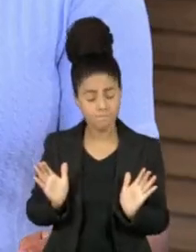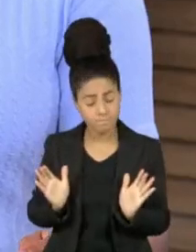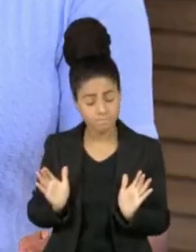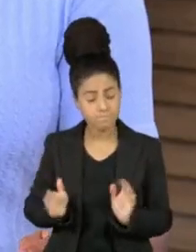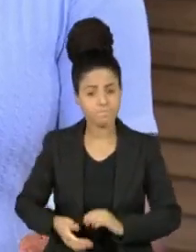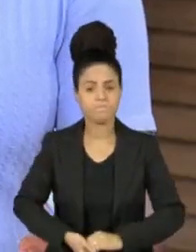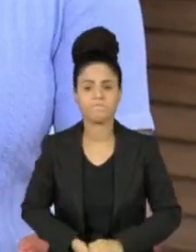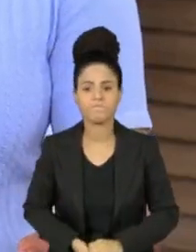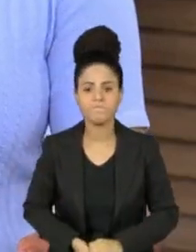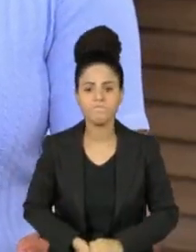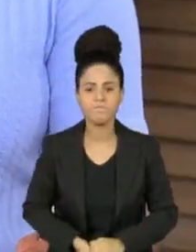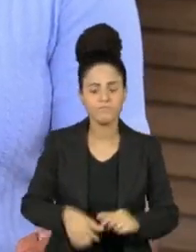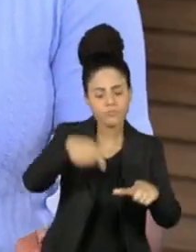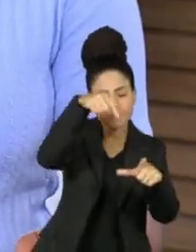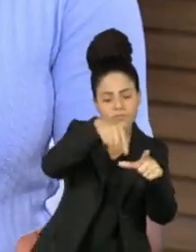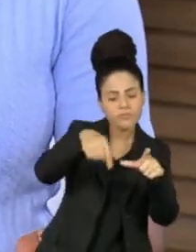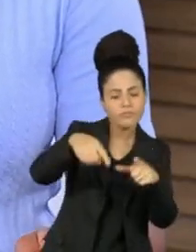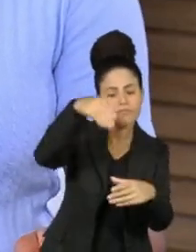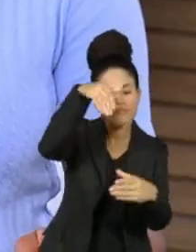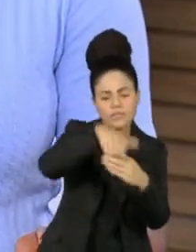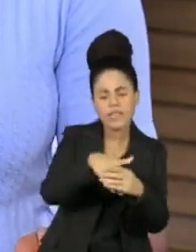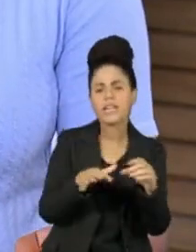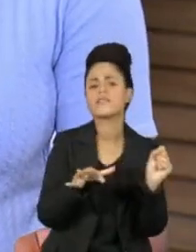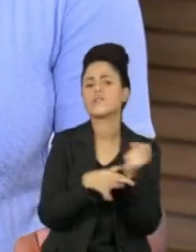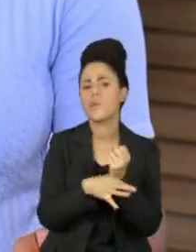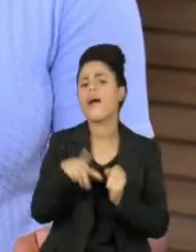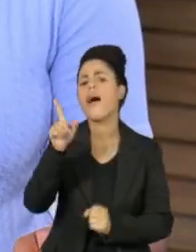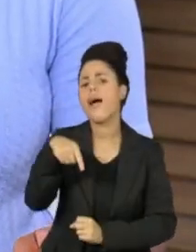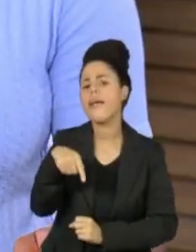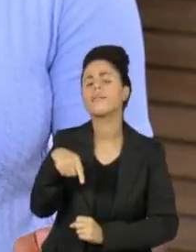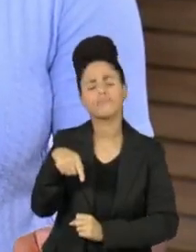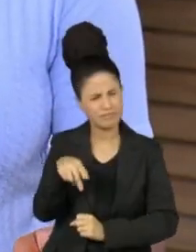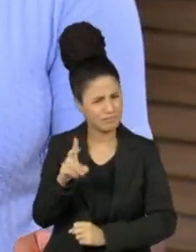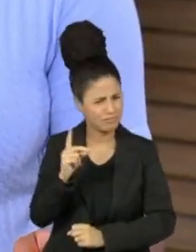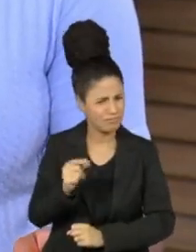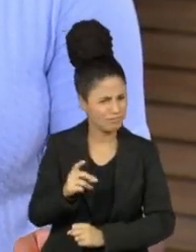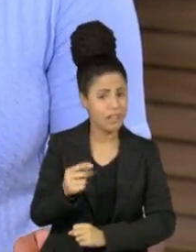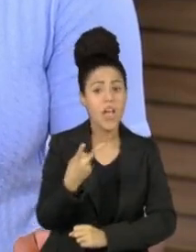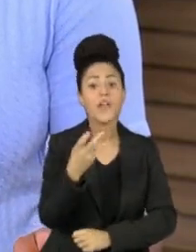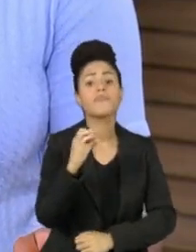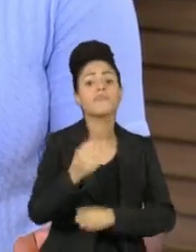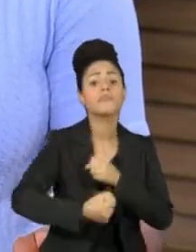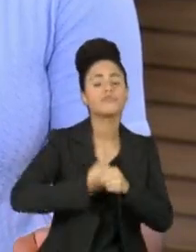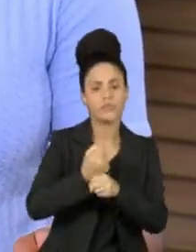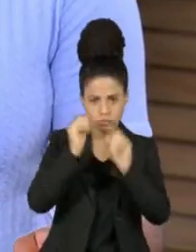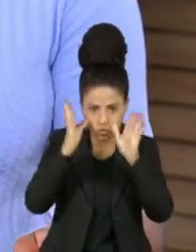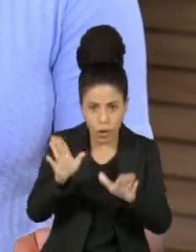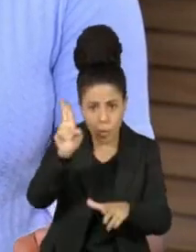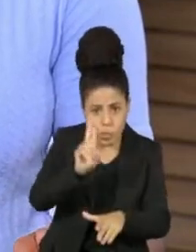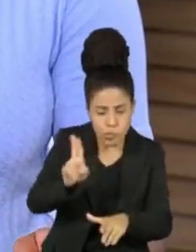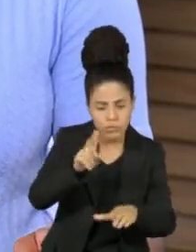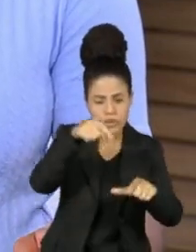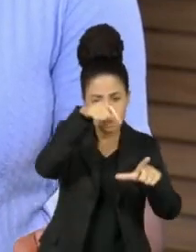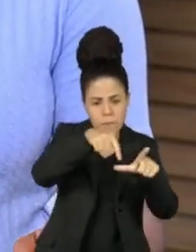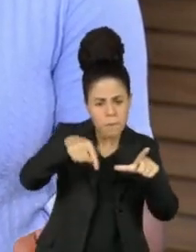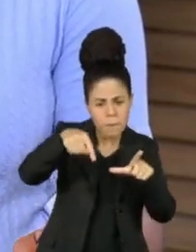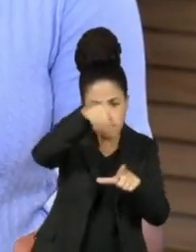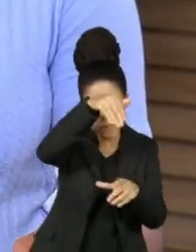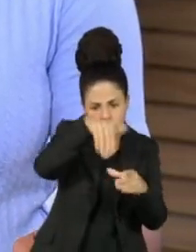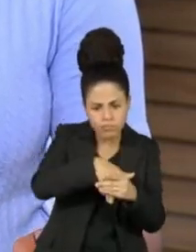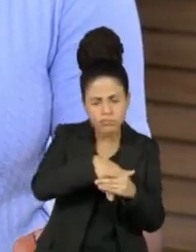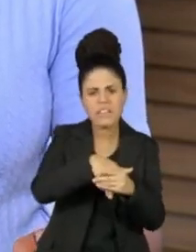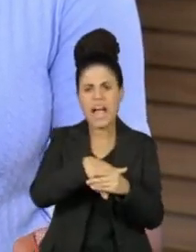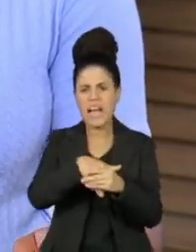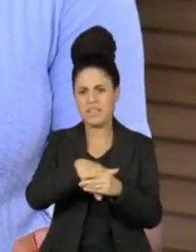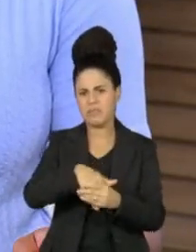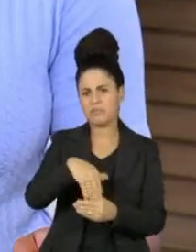As urnas eletrônicas são seguras. Usadas há mais de 20 anos nas eleições brasileiras, nunca houve registro de